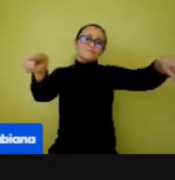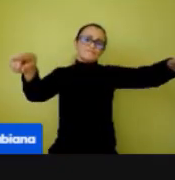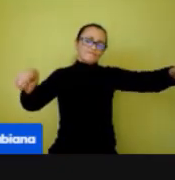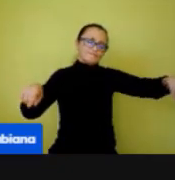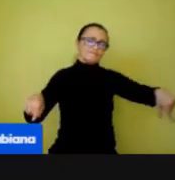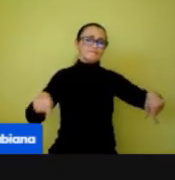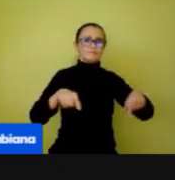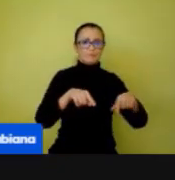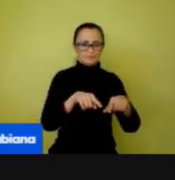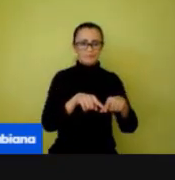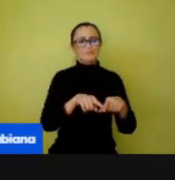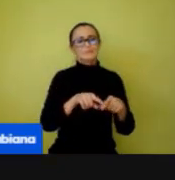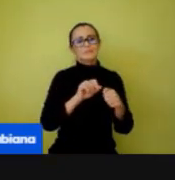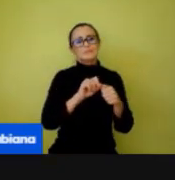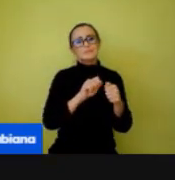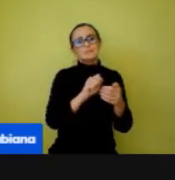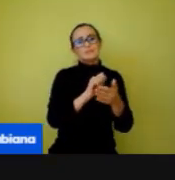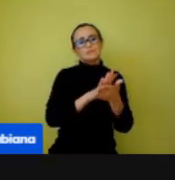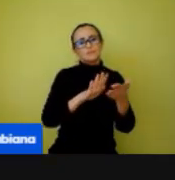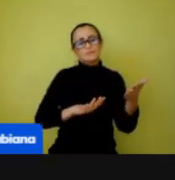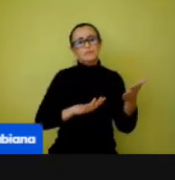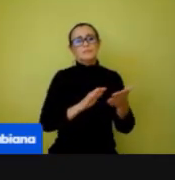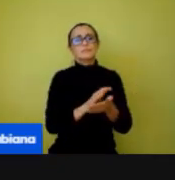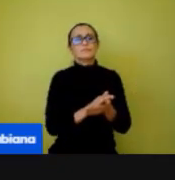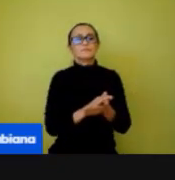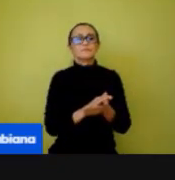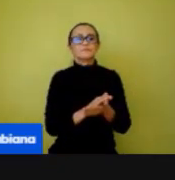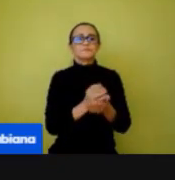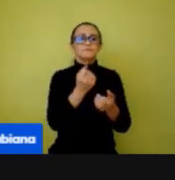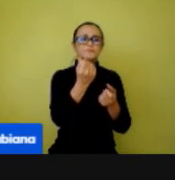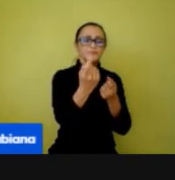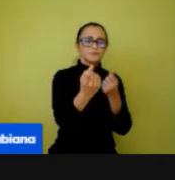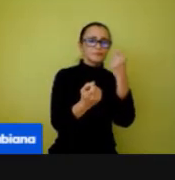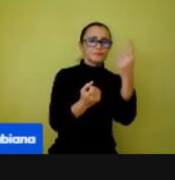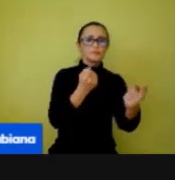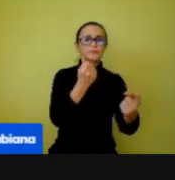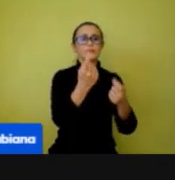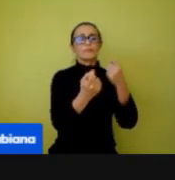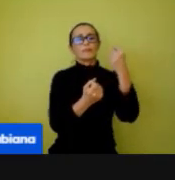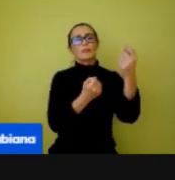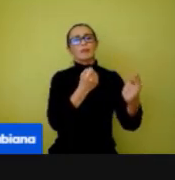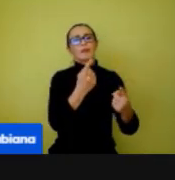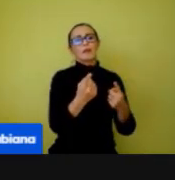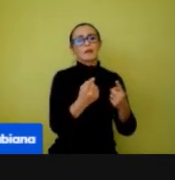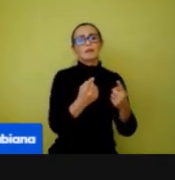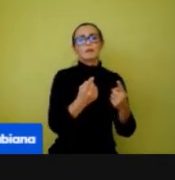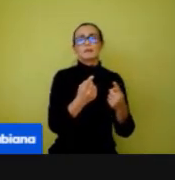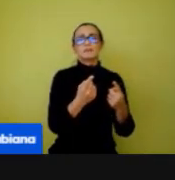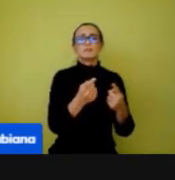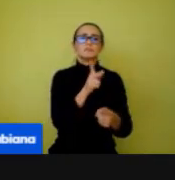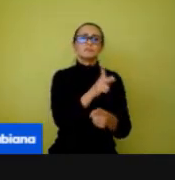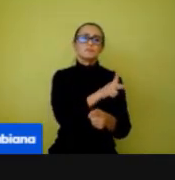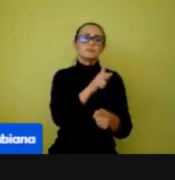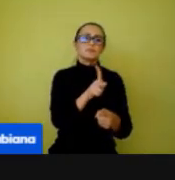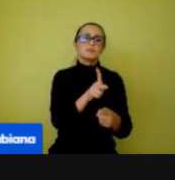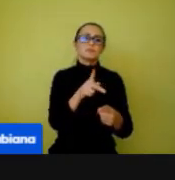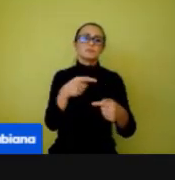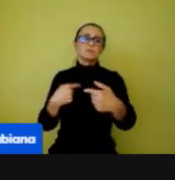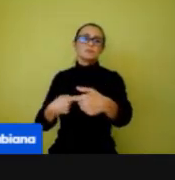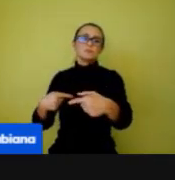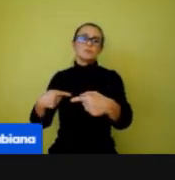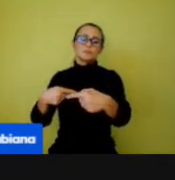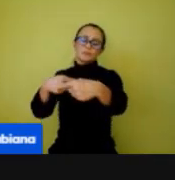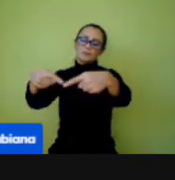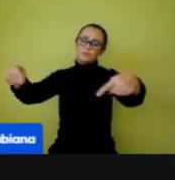Nesse momento, manter cada professor, cada componente curricular na sua sala de aula e o professor de educação